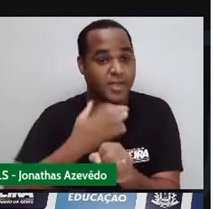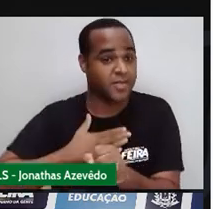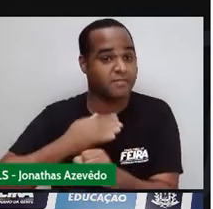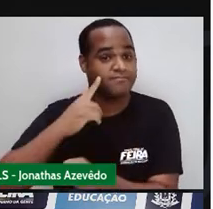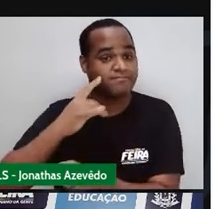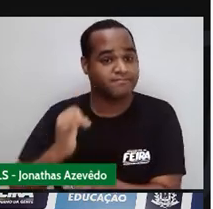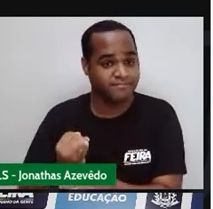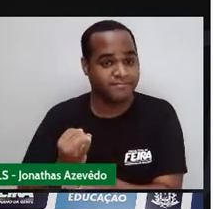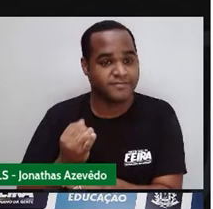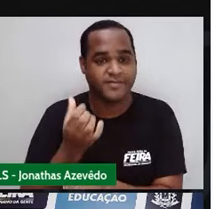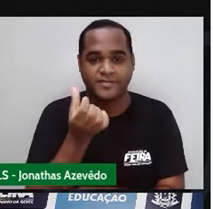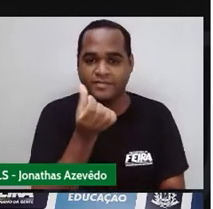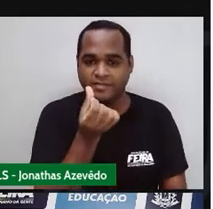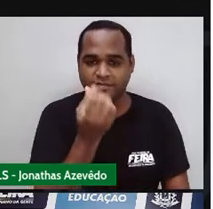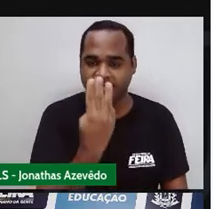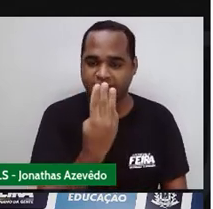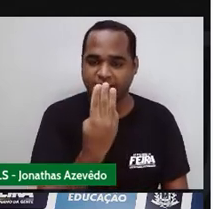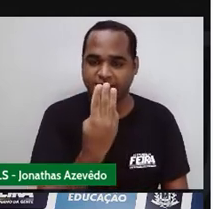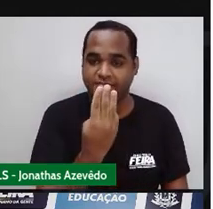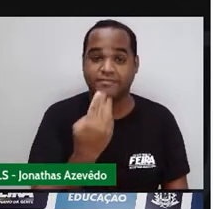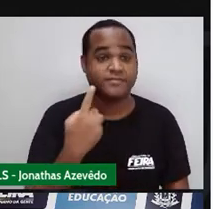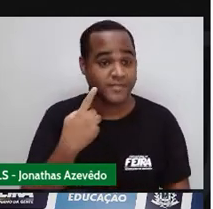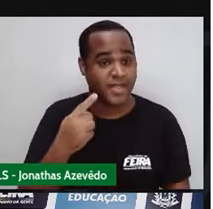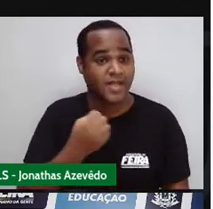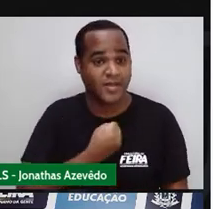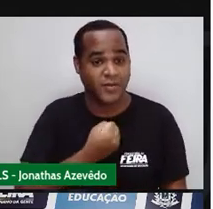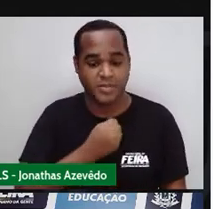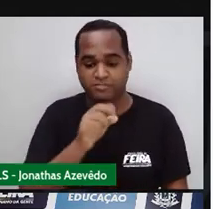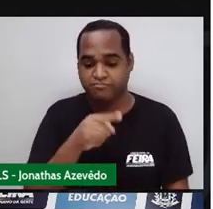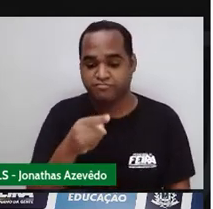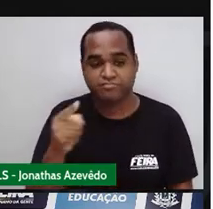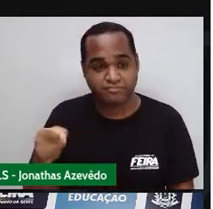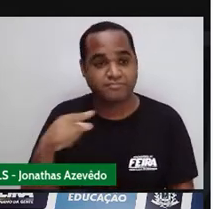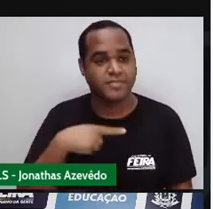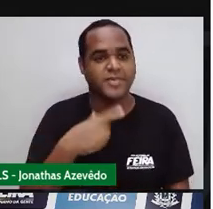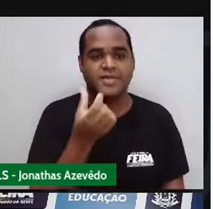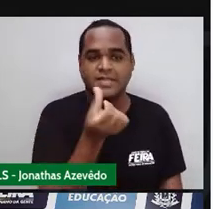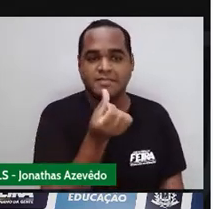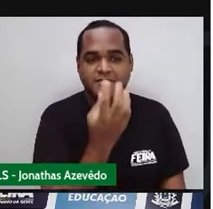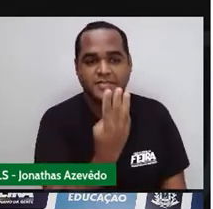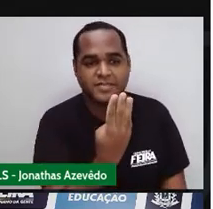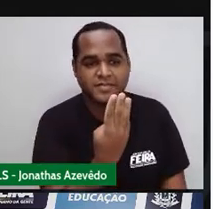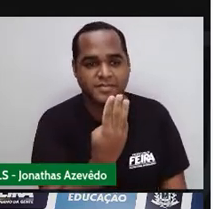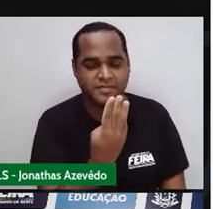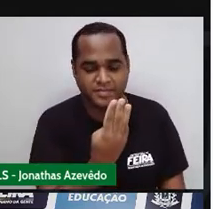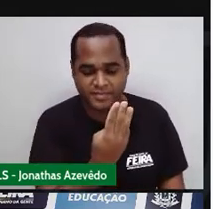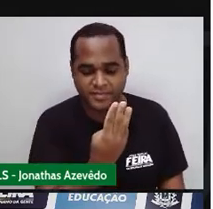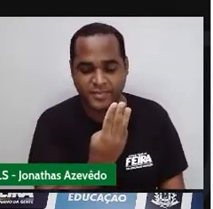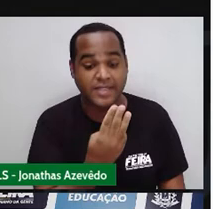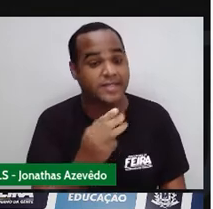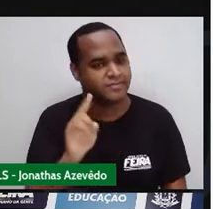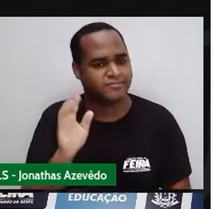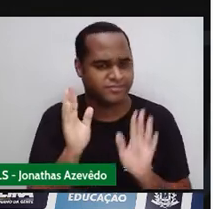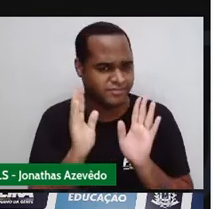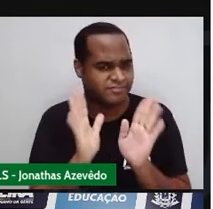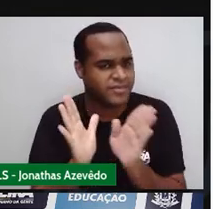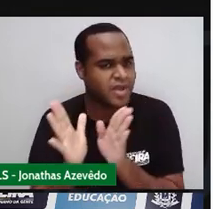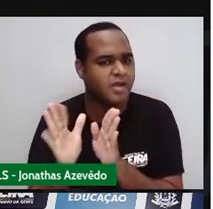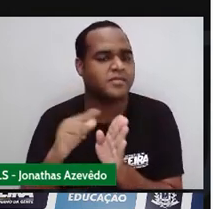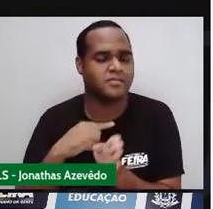dos números que o Jonatas escolheu, que eu não sei. Mas eu já sei, né?